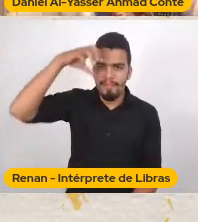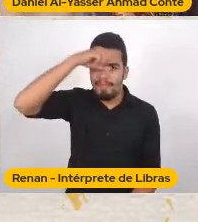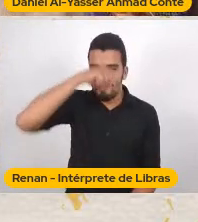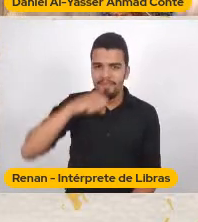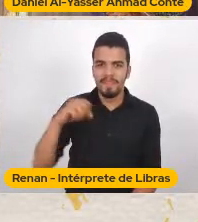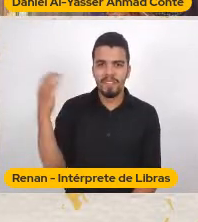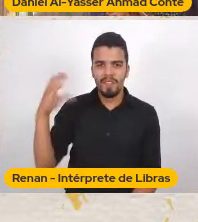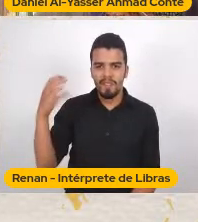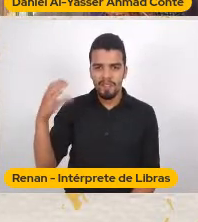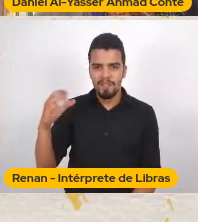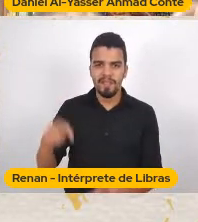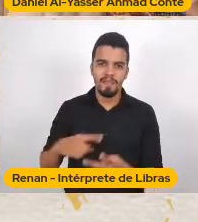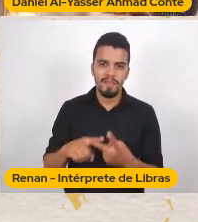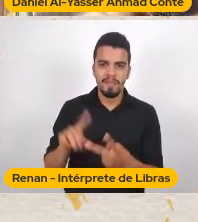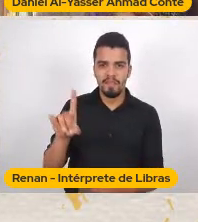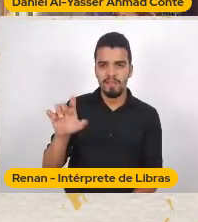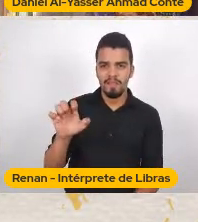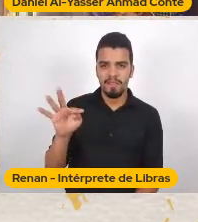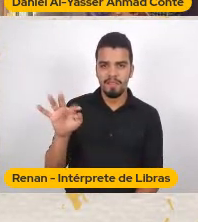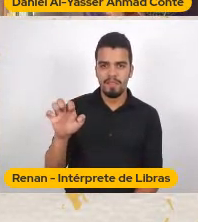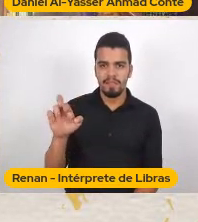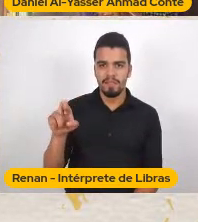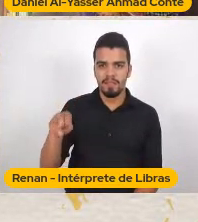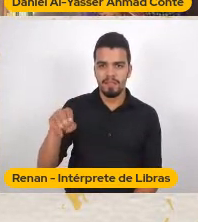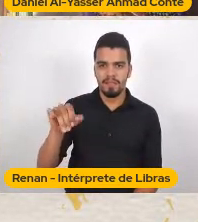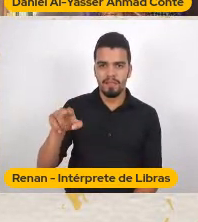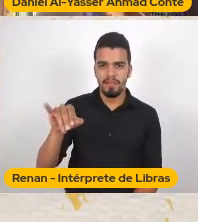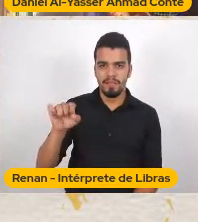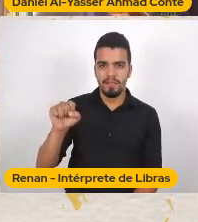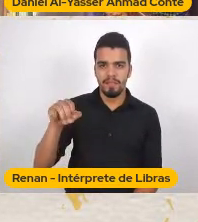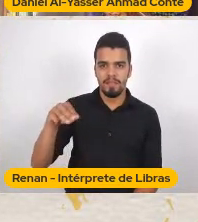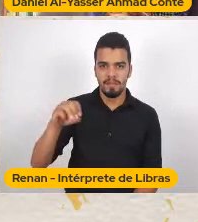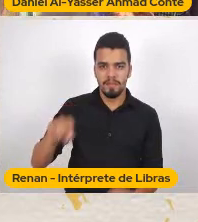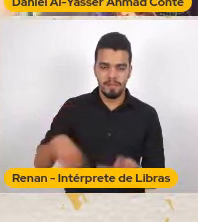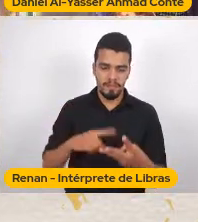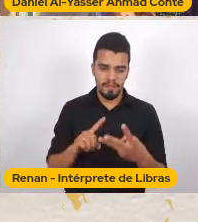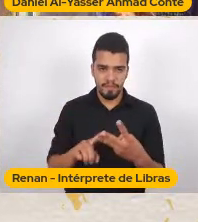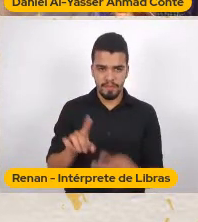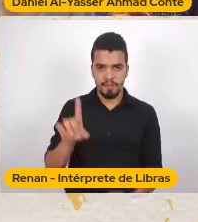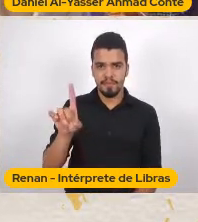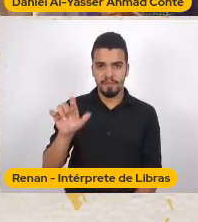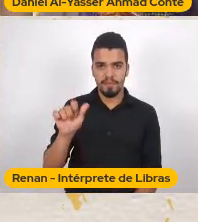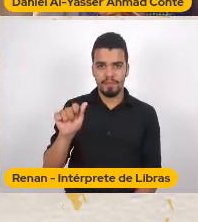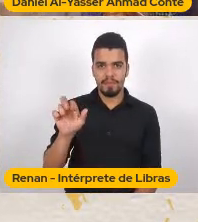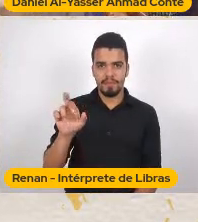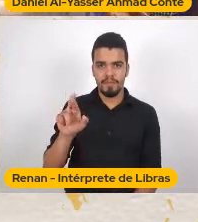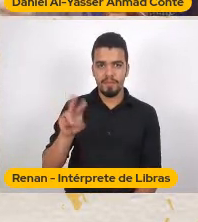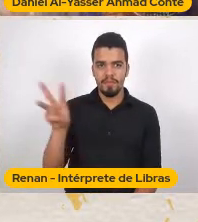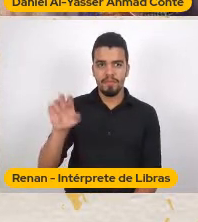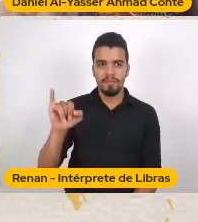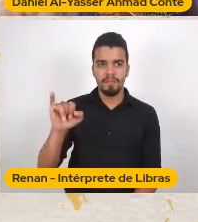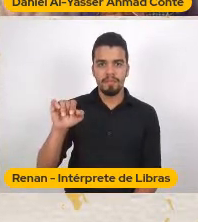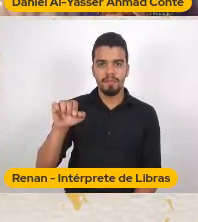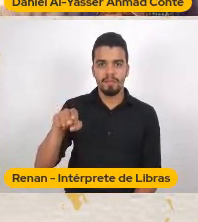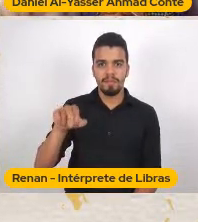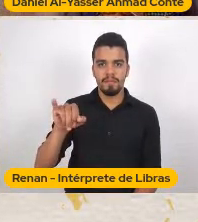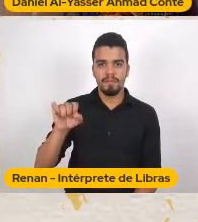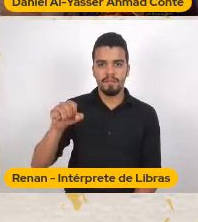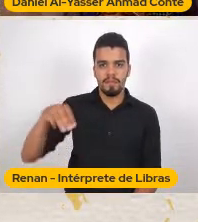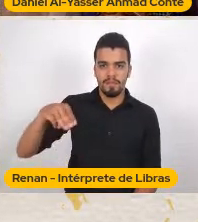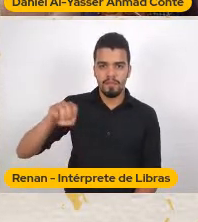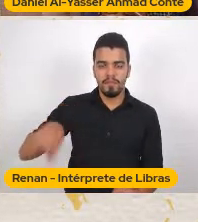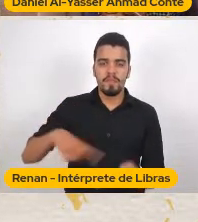Darwinismo Positivismo Zoolmorfismo E isso Ela vai Dominar Nossa literatura